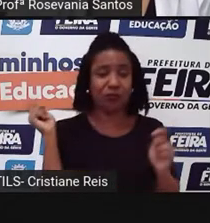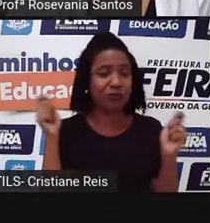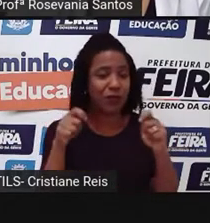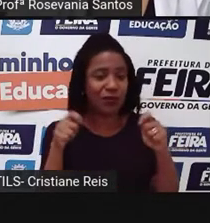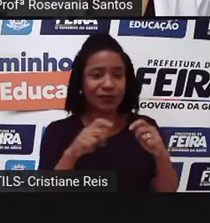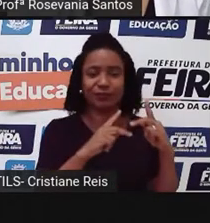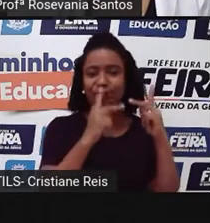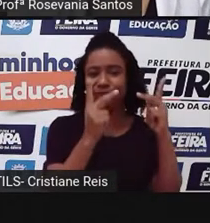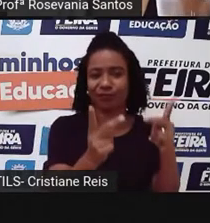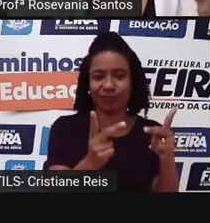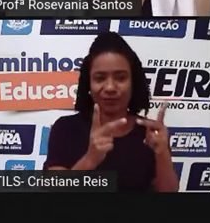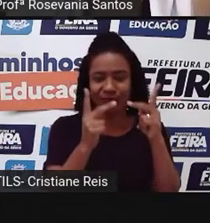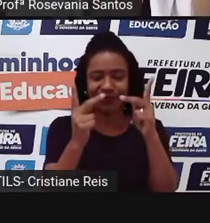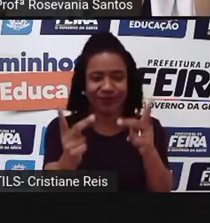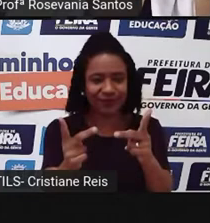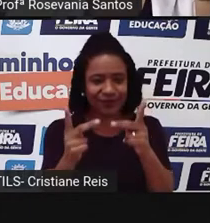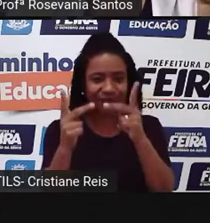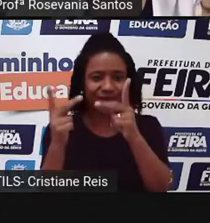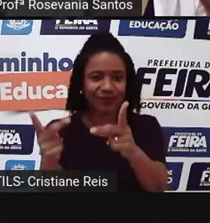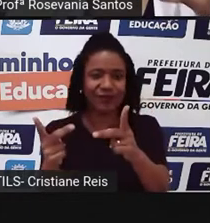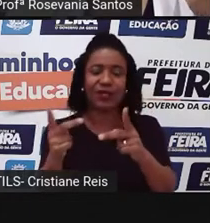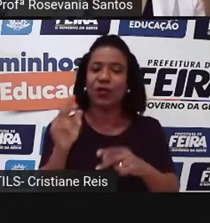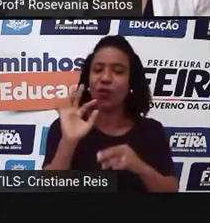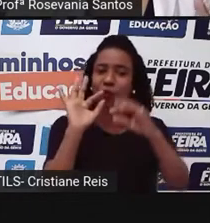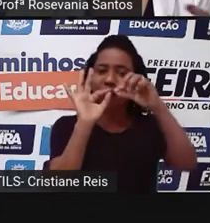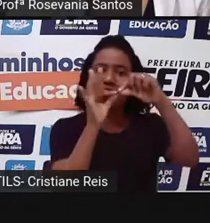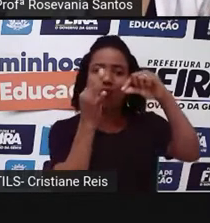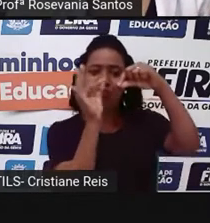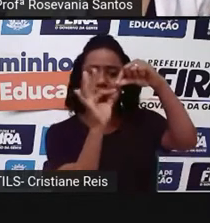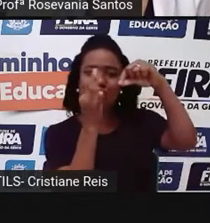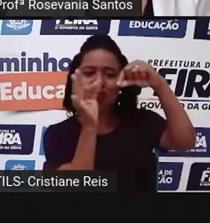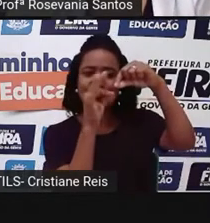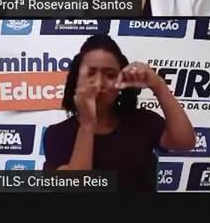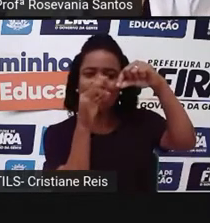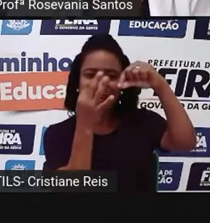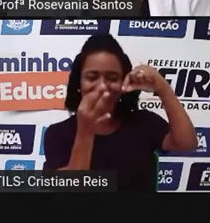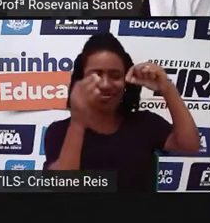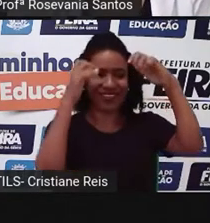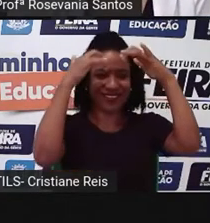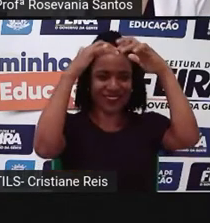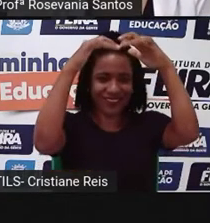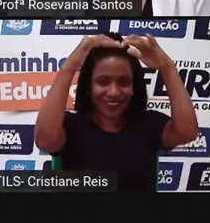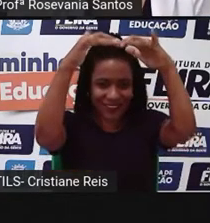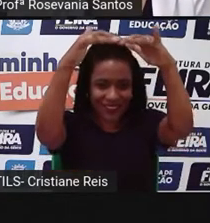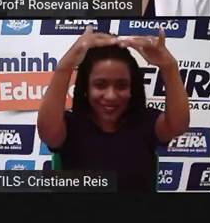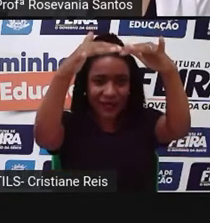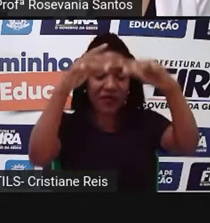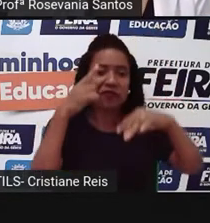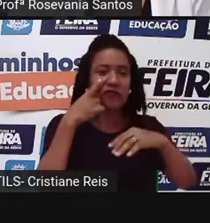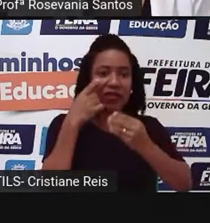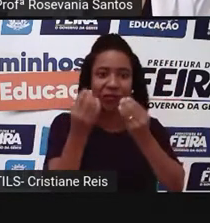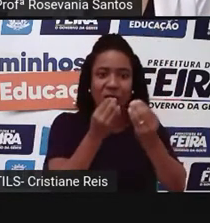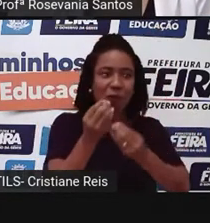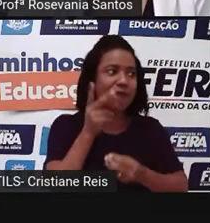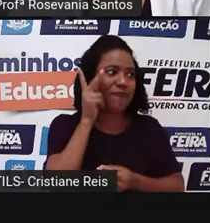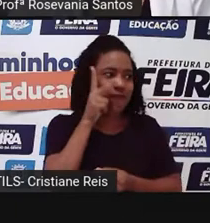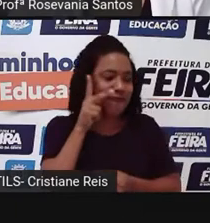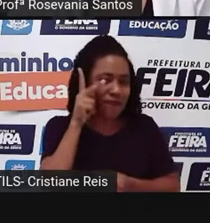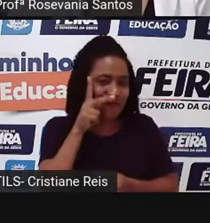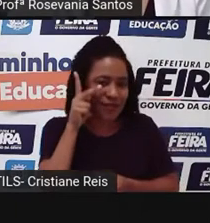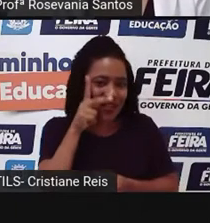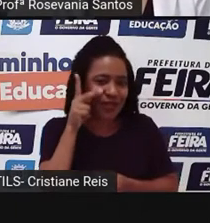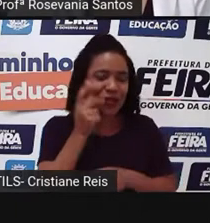as fazendas, né? De uvas e ver o processo até de fabricação de alguns vinhos, né? De